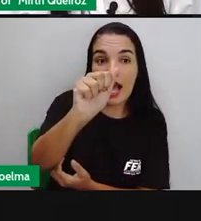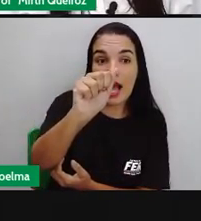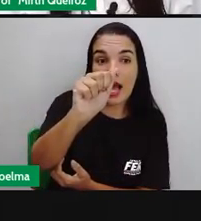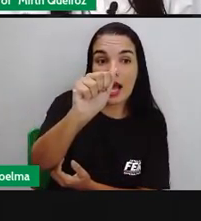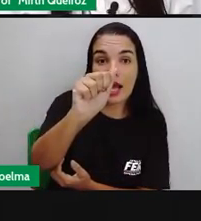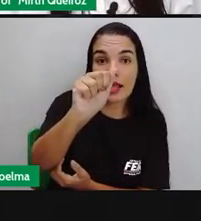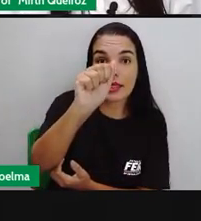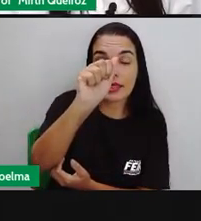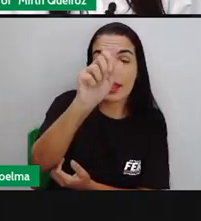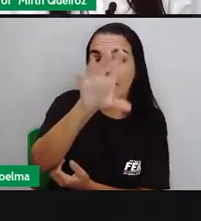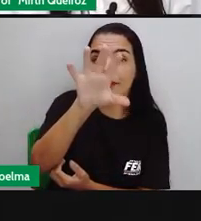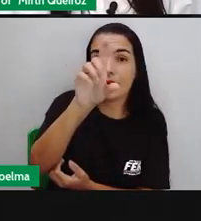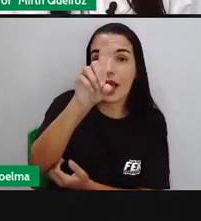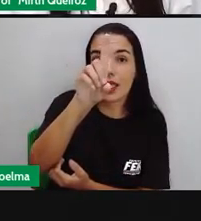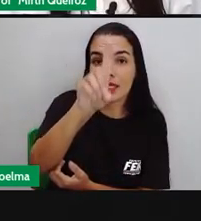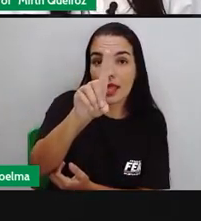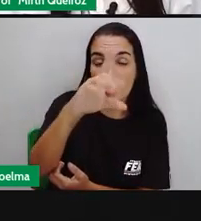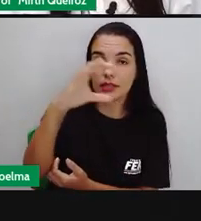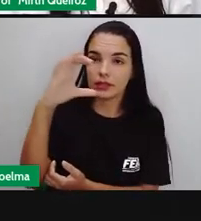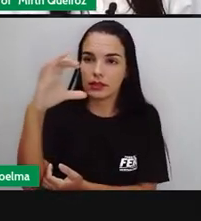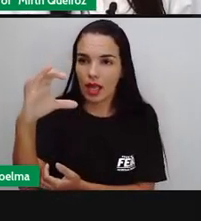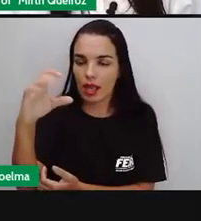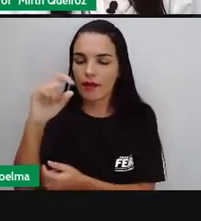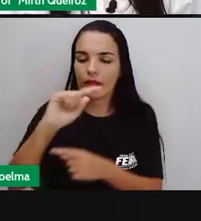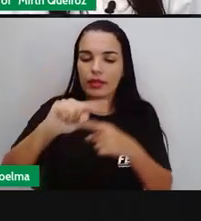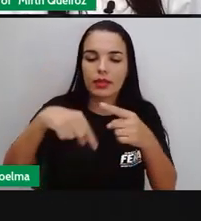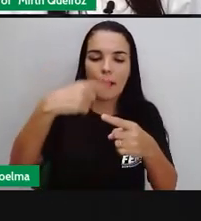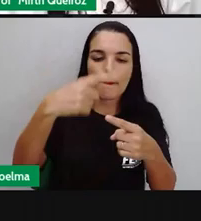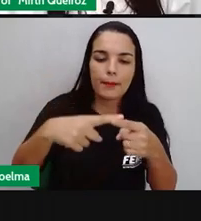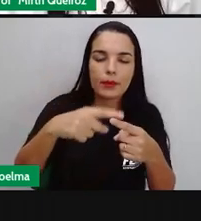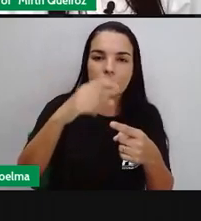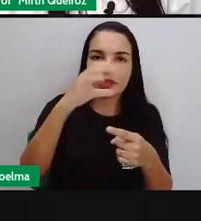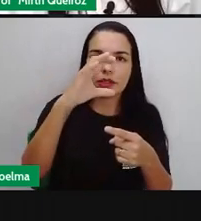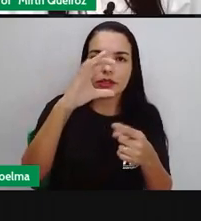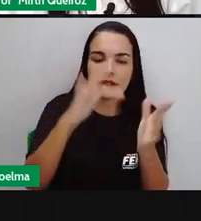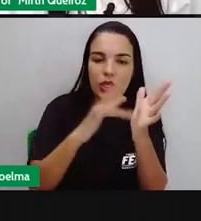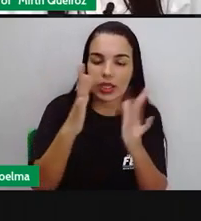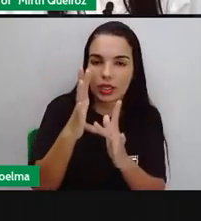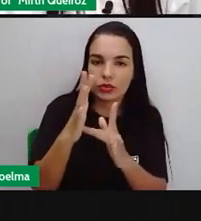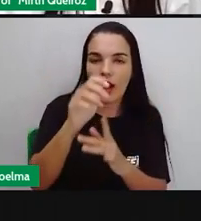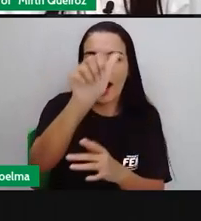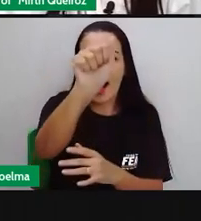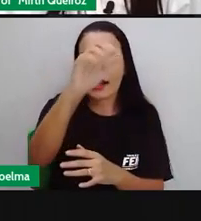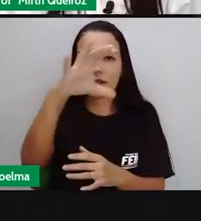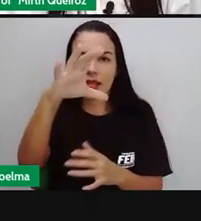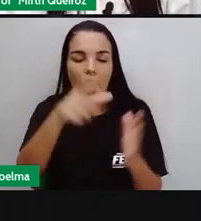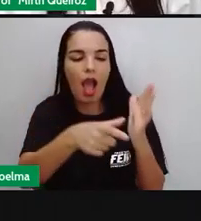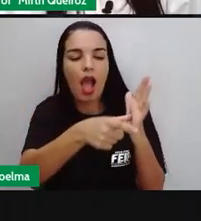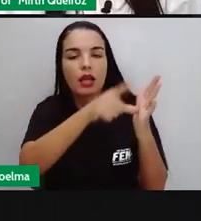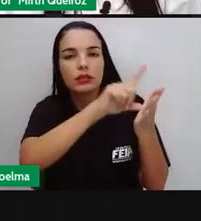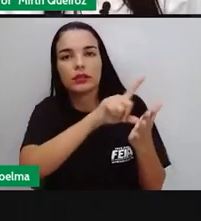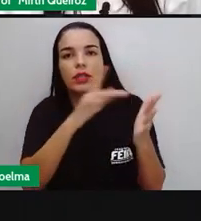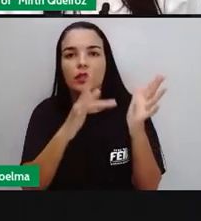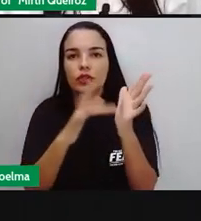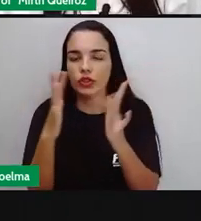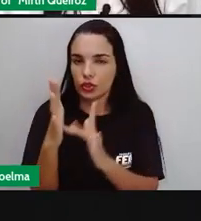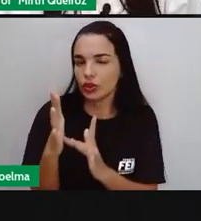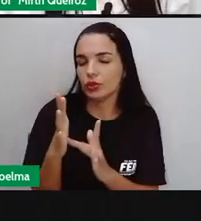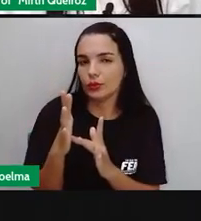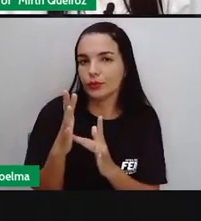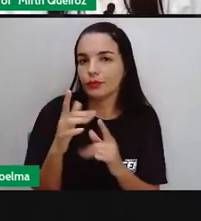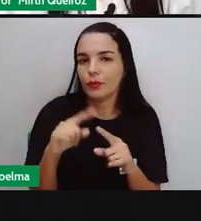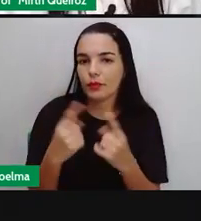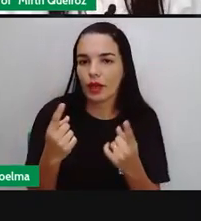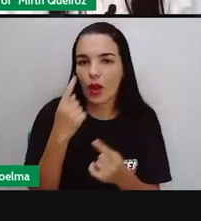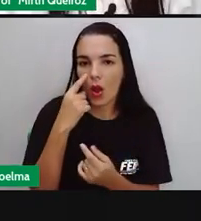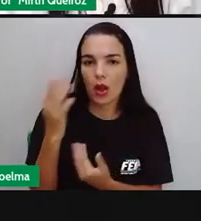De DC, aliás AC, antes de Cristo DC, depois de Cristo Então, DC, depois de Cristo